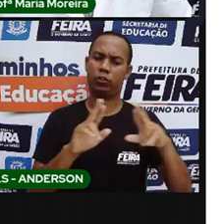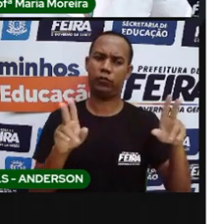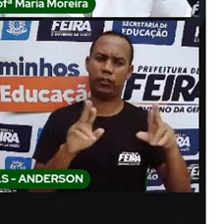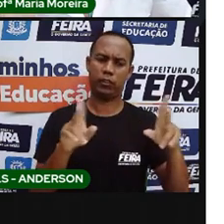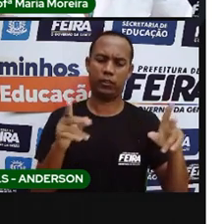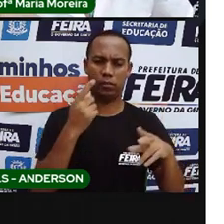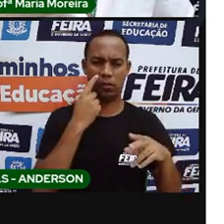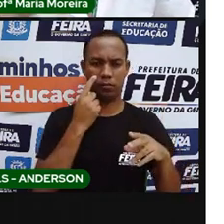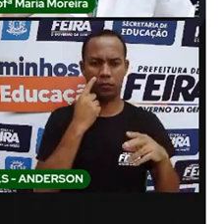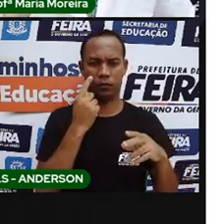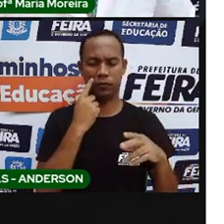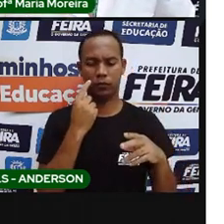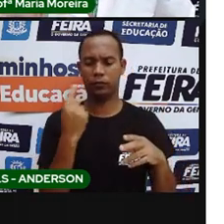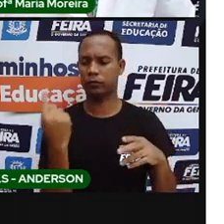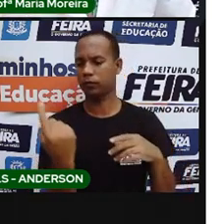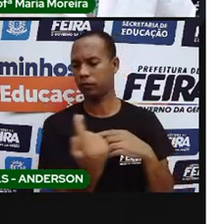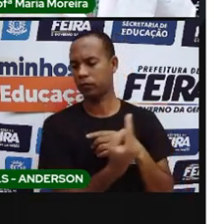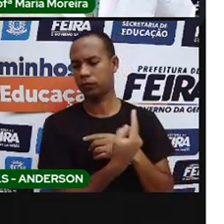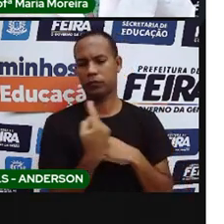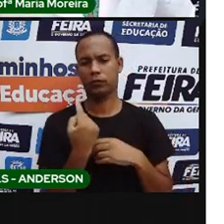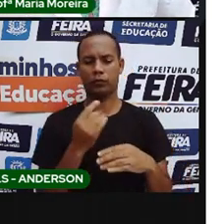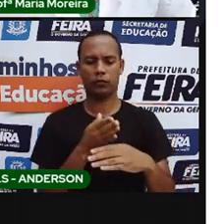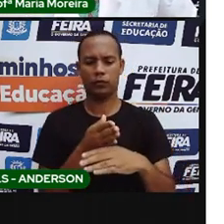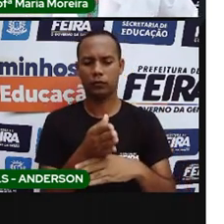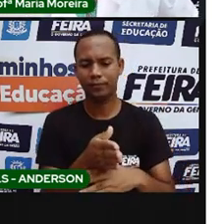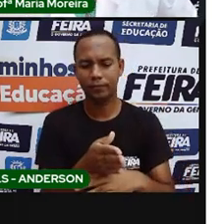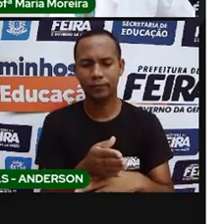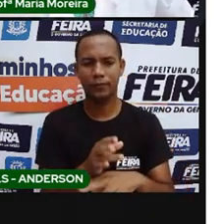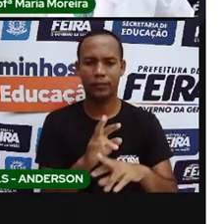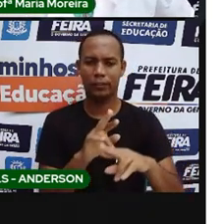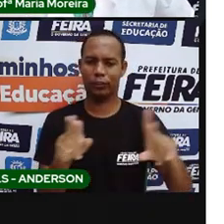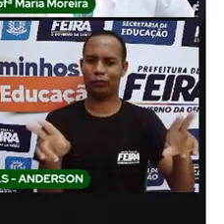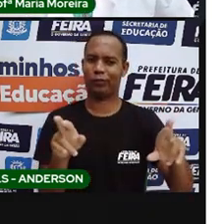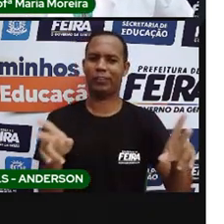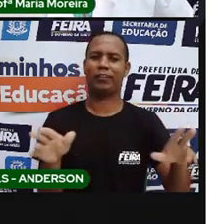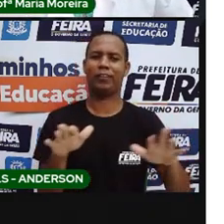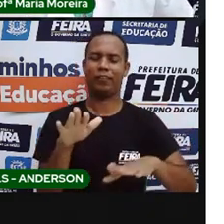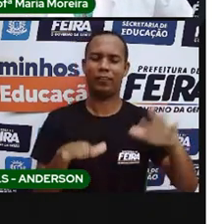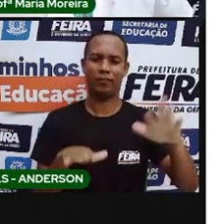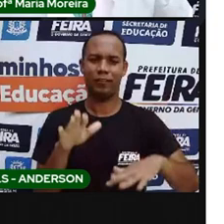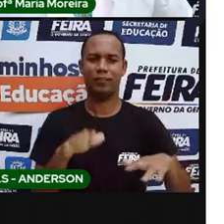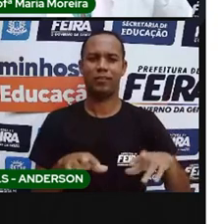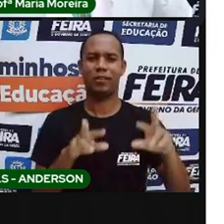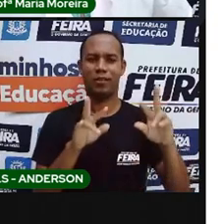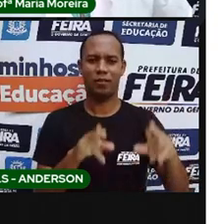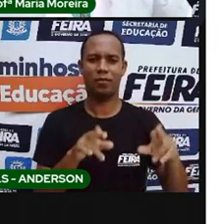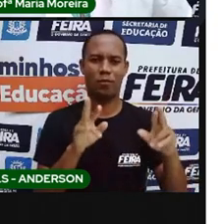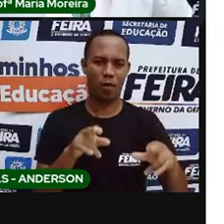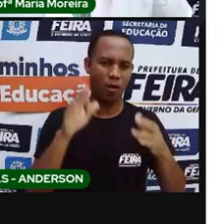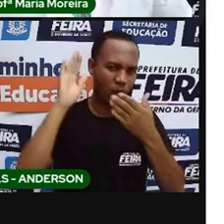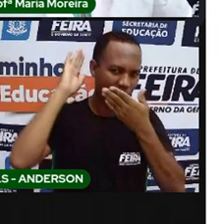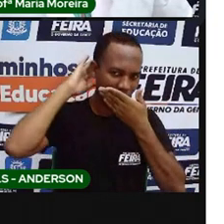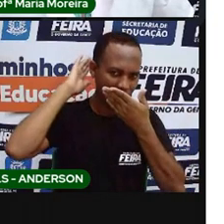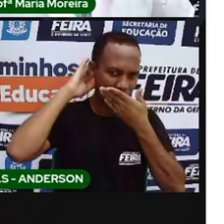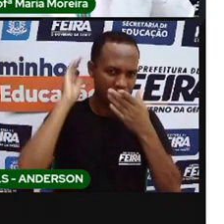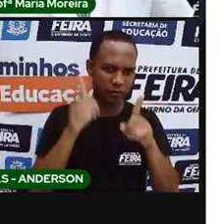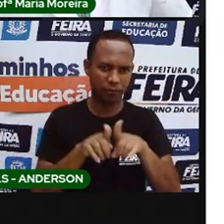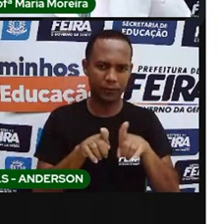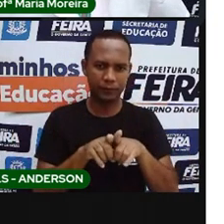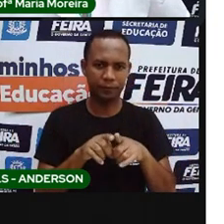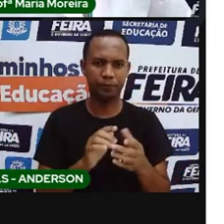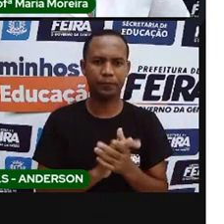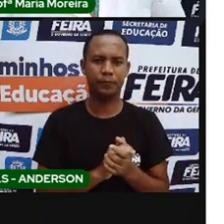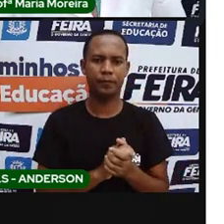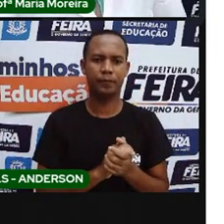igual à parte de fora. No entanto, quando você entra, ela é o quê? Diferente. É a mesma coisa na casa dos indígenas, né?